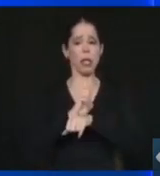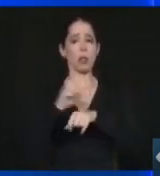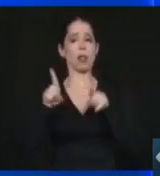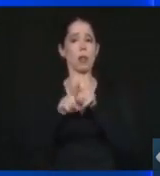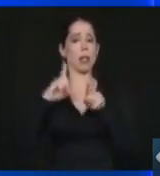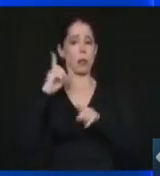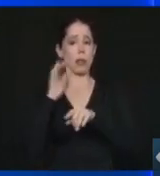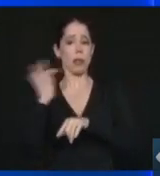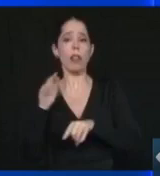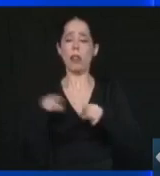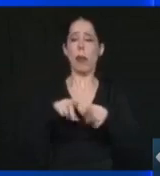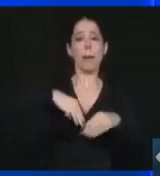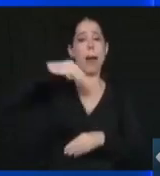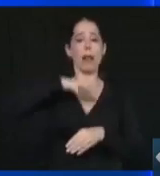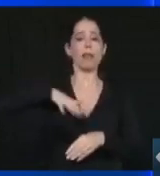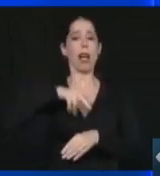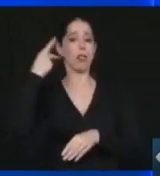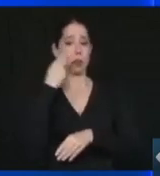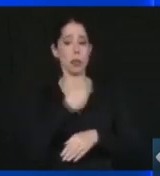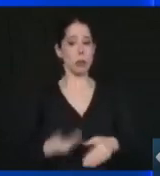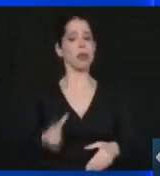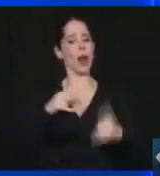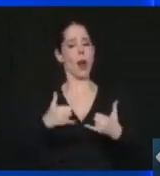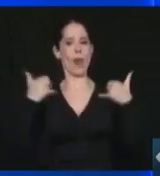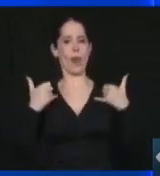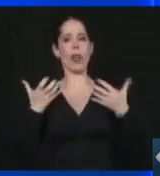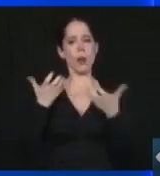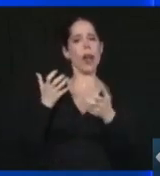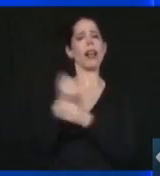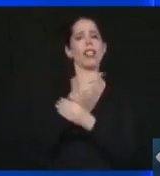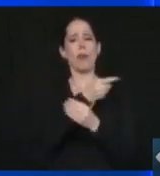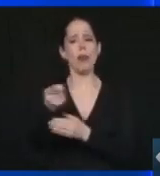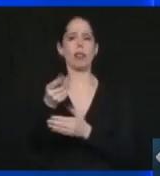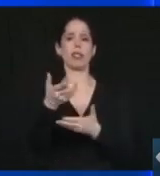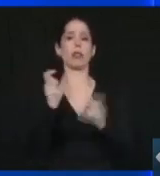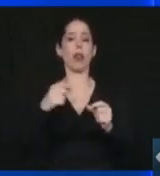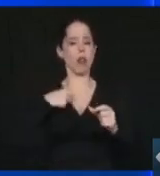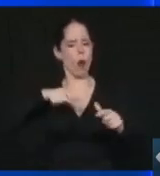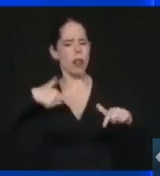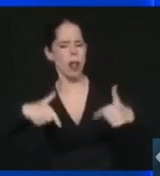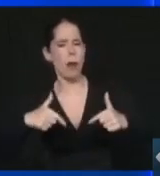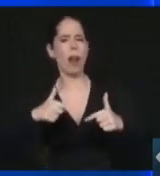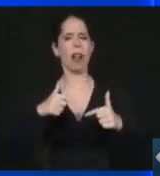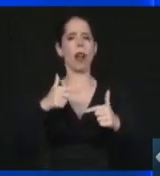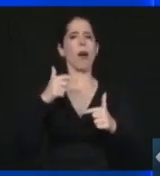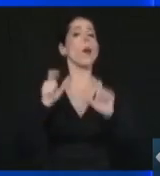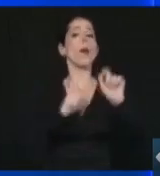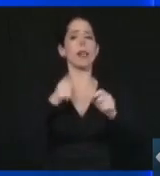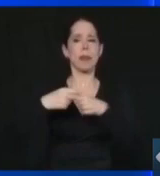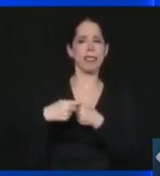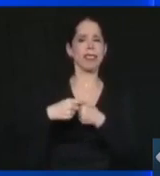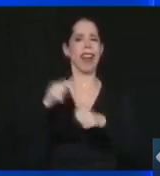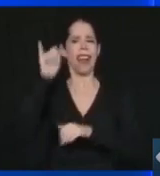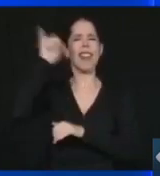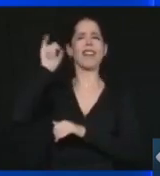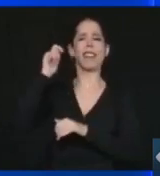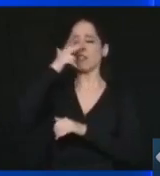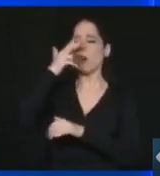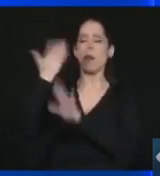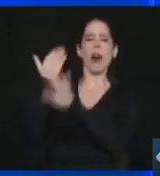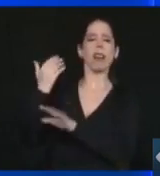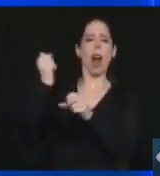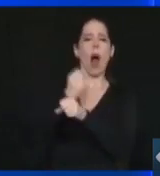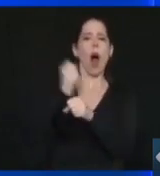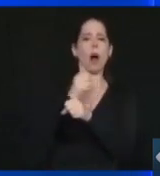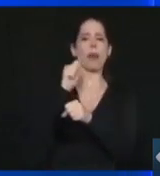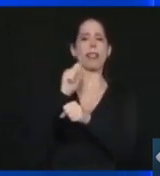mestre em políticas públicas. E eu quero garantir para o senhor que eu trabalharei para que a nossa cidade não veja repetir a obra da Avenida Tronco, que faz com que as